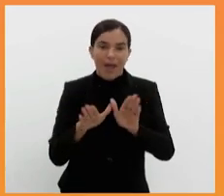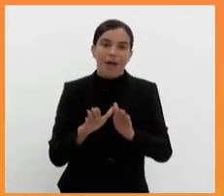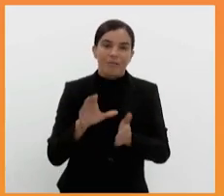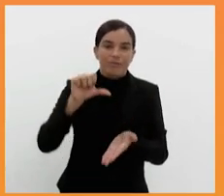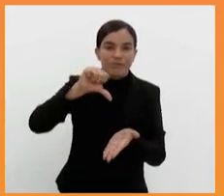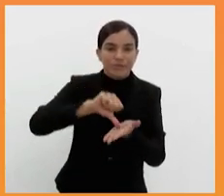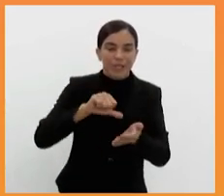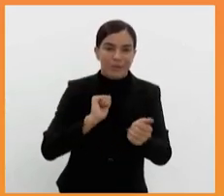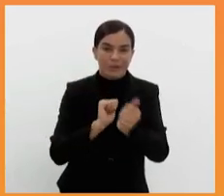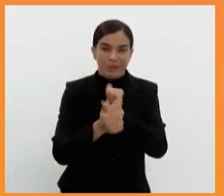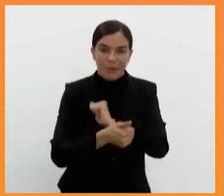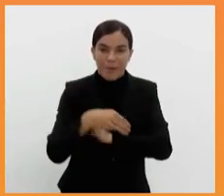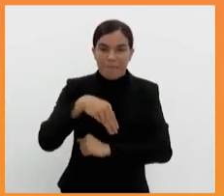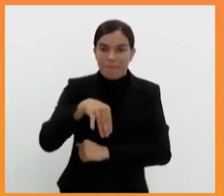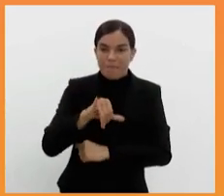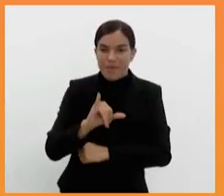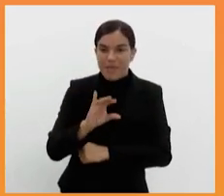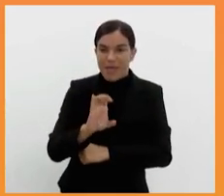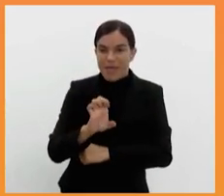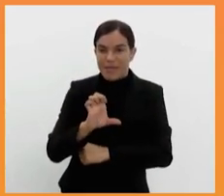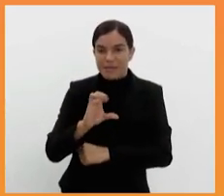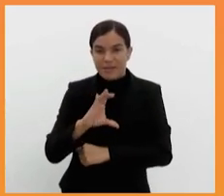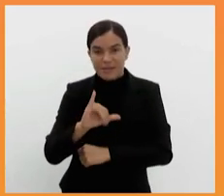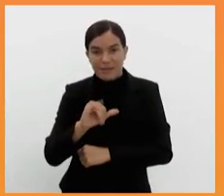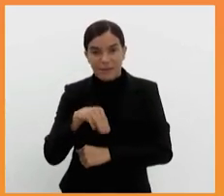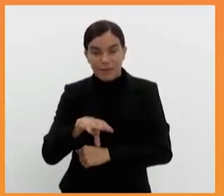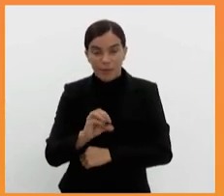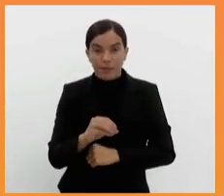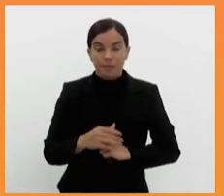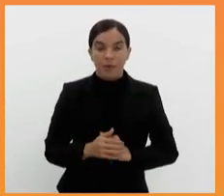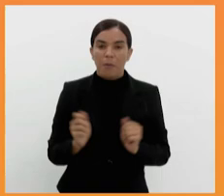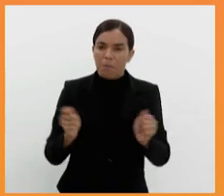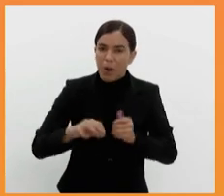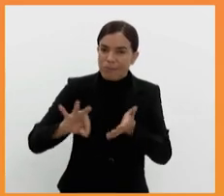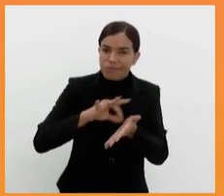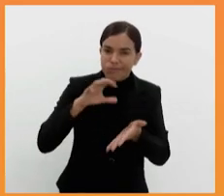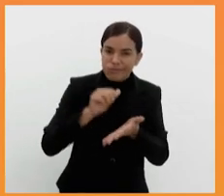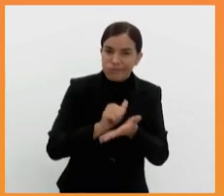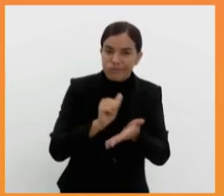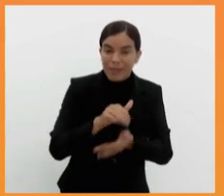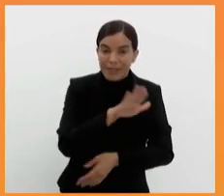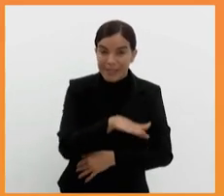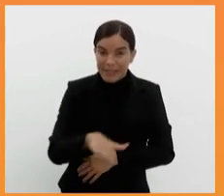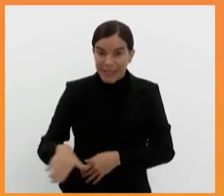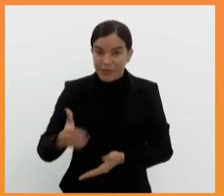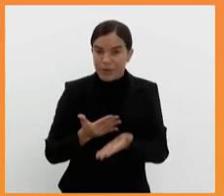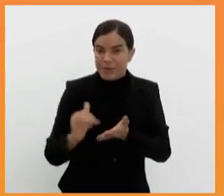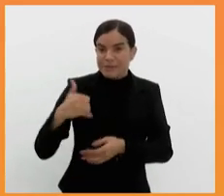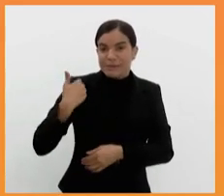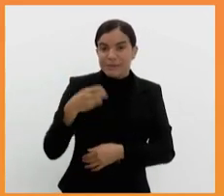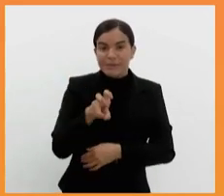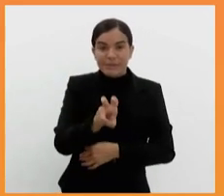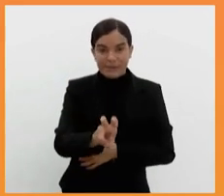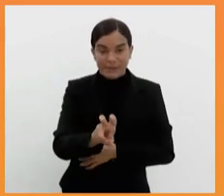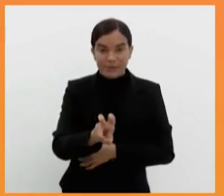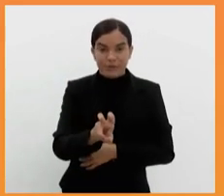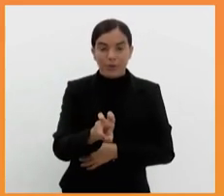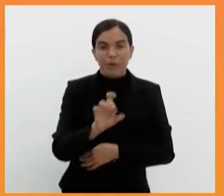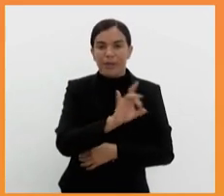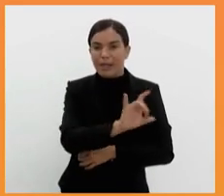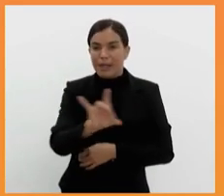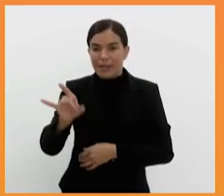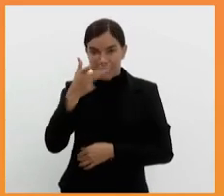Esportivo Miésimo da Silva, em Campo Grande. Podem se inscrever crianças a partir dos 5 anos de idade e cada